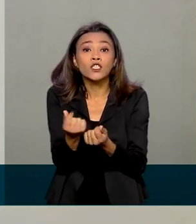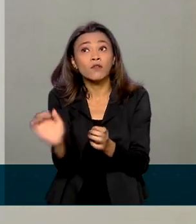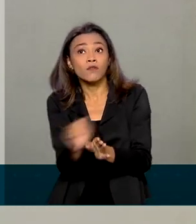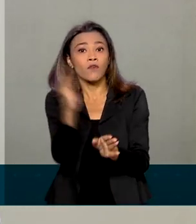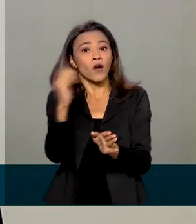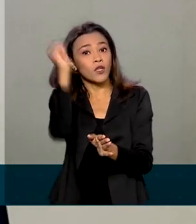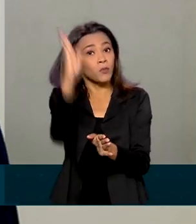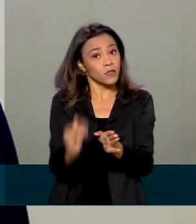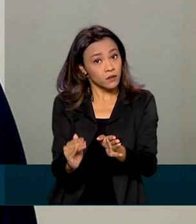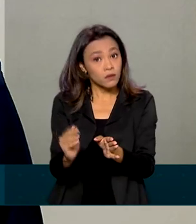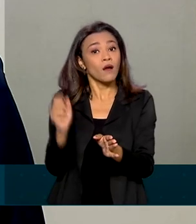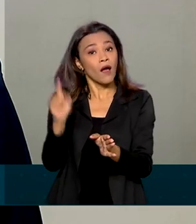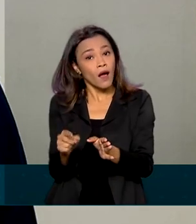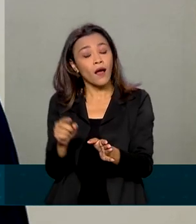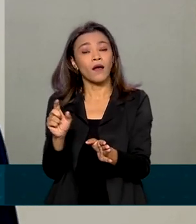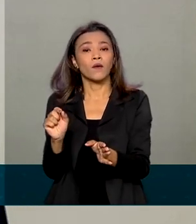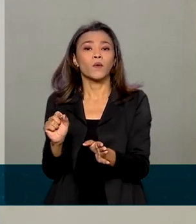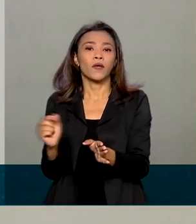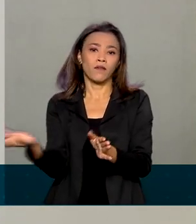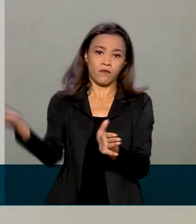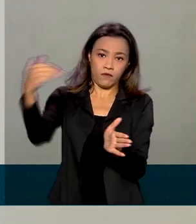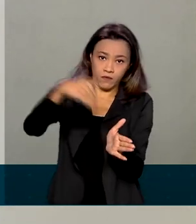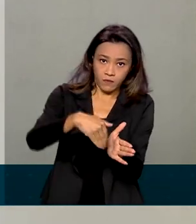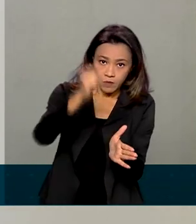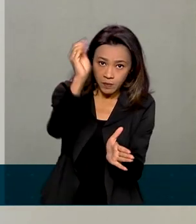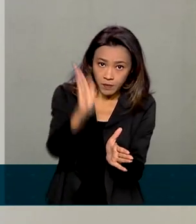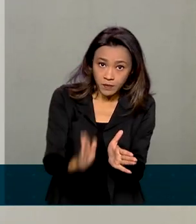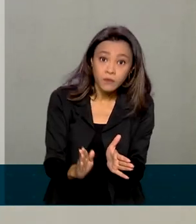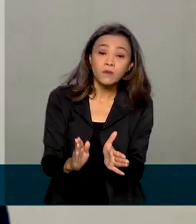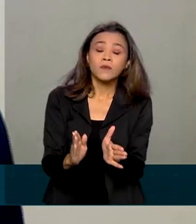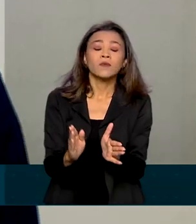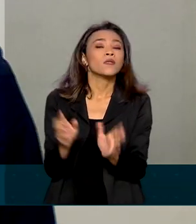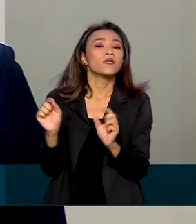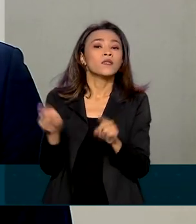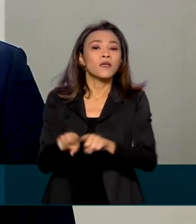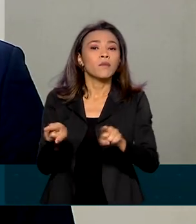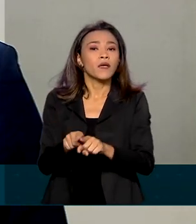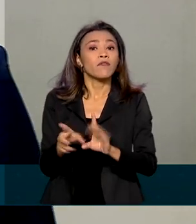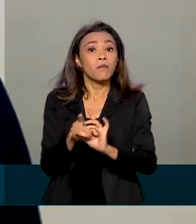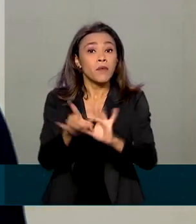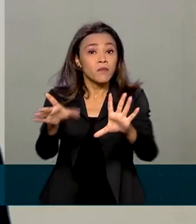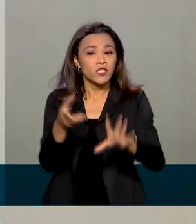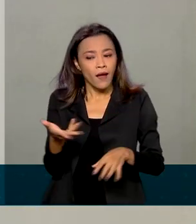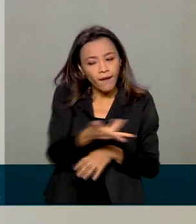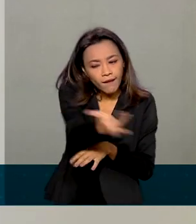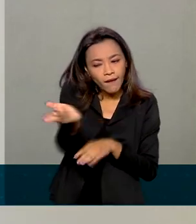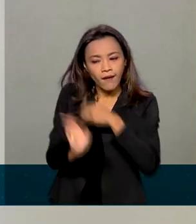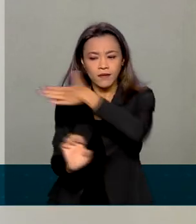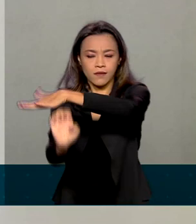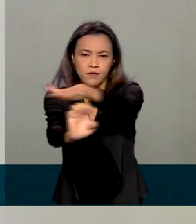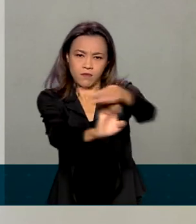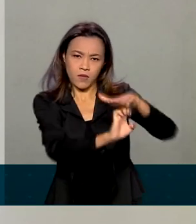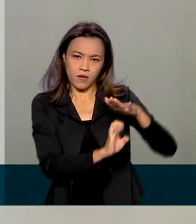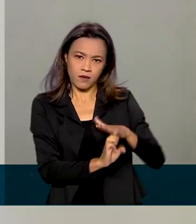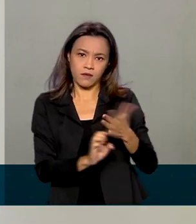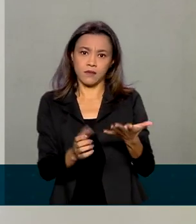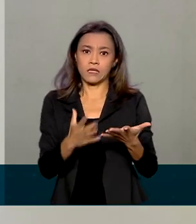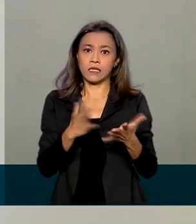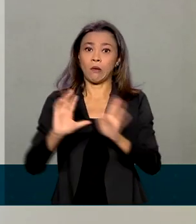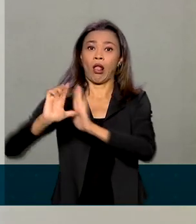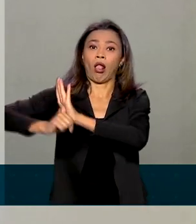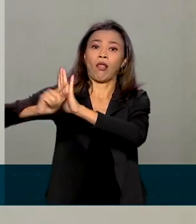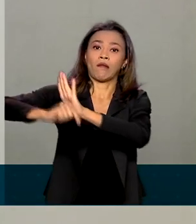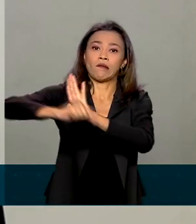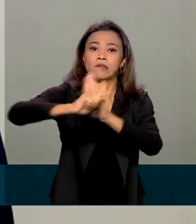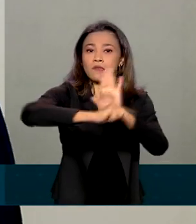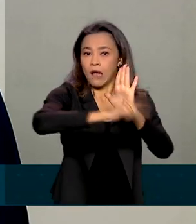internalizar esses valores e também permitiria aqueles empresários que estão com débitos atrasados